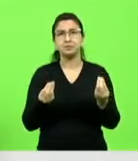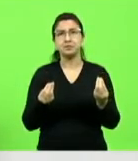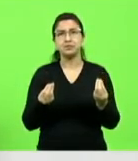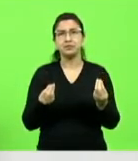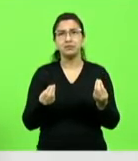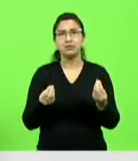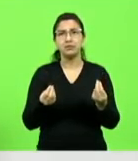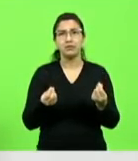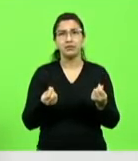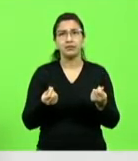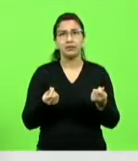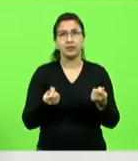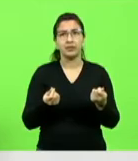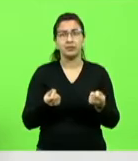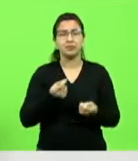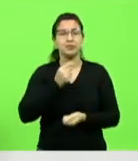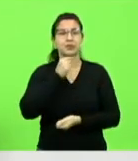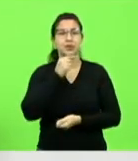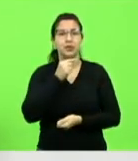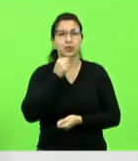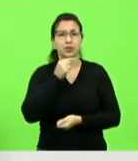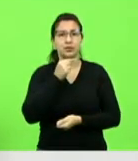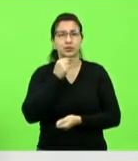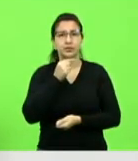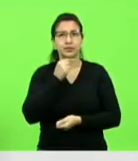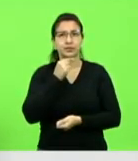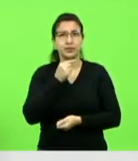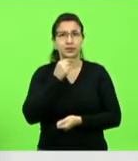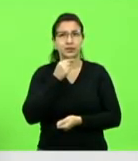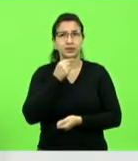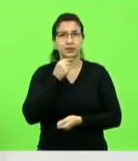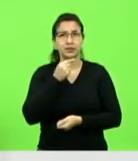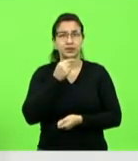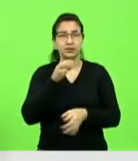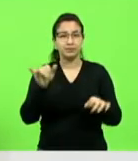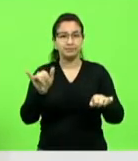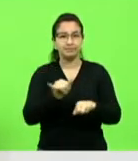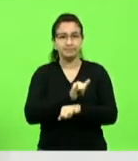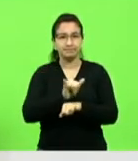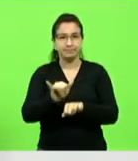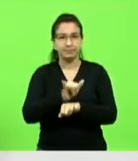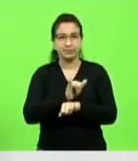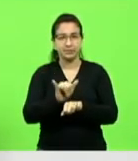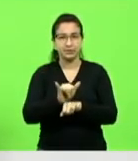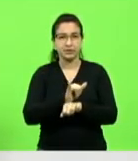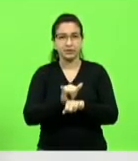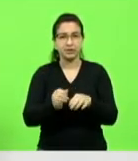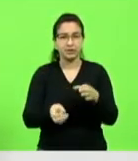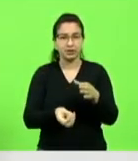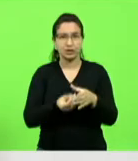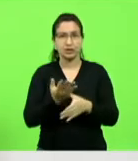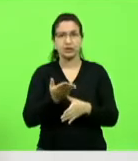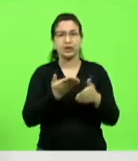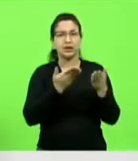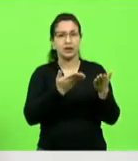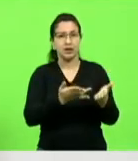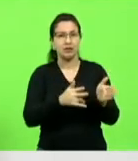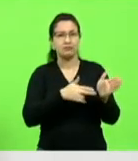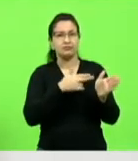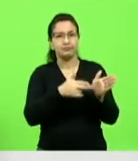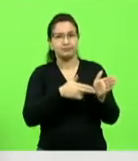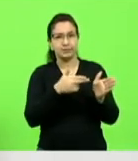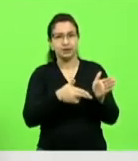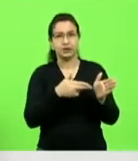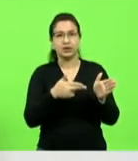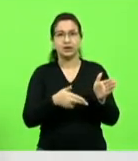que não se consiga implantar esta ferrovia do centro